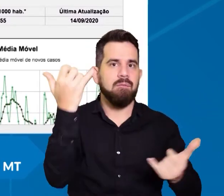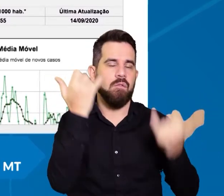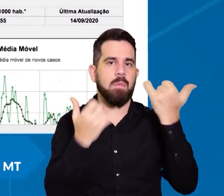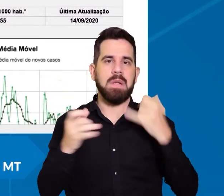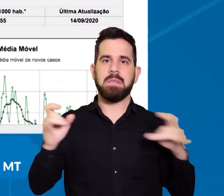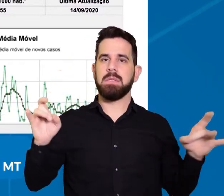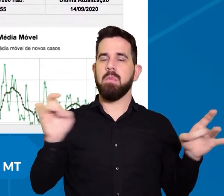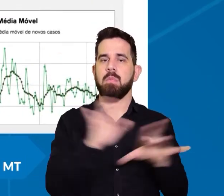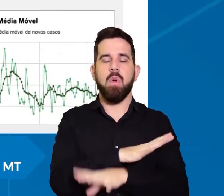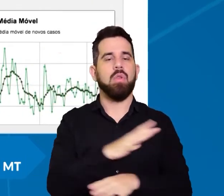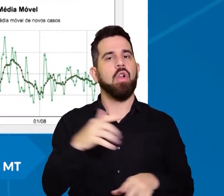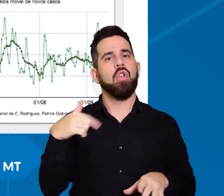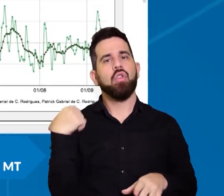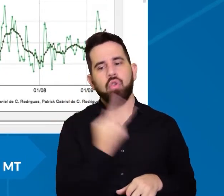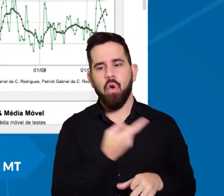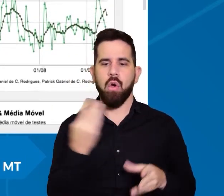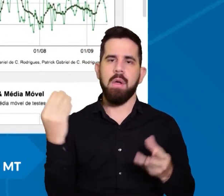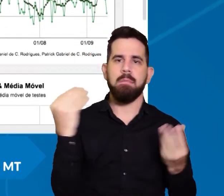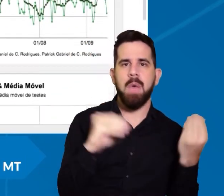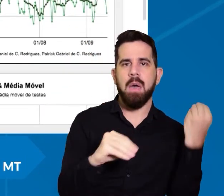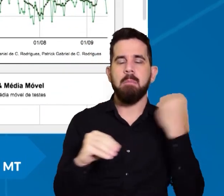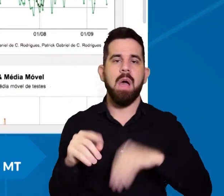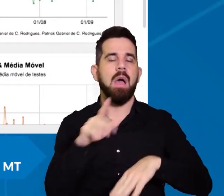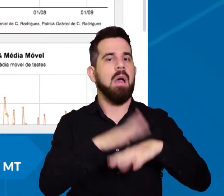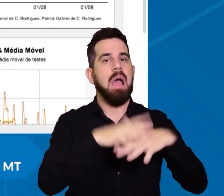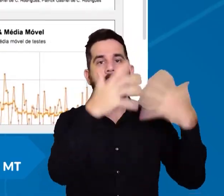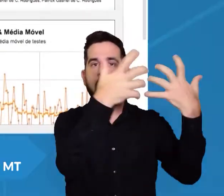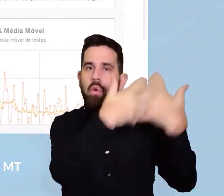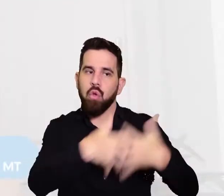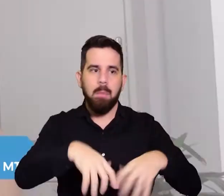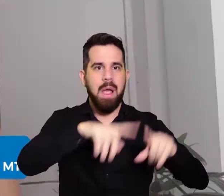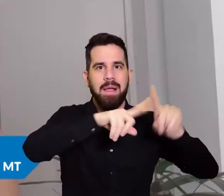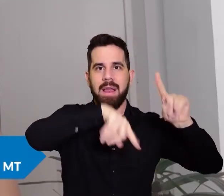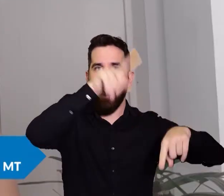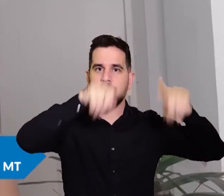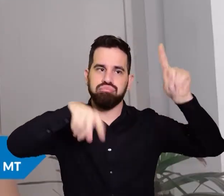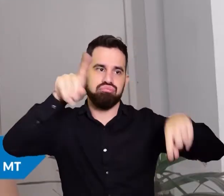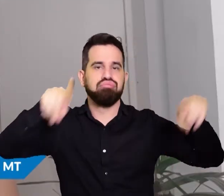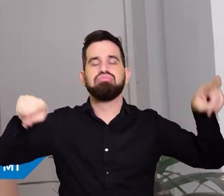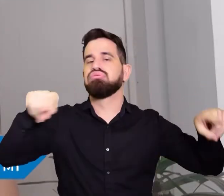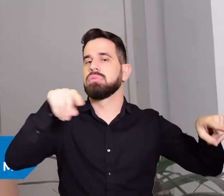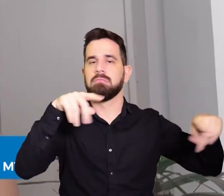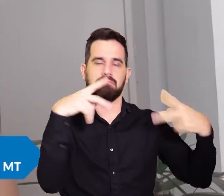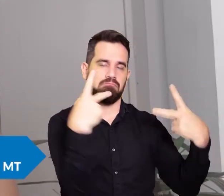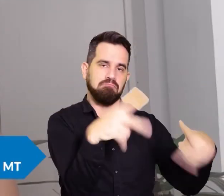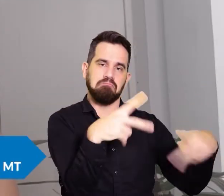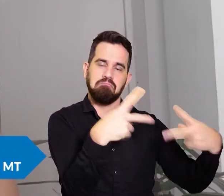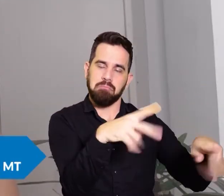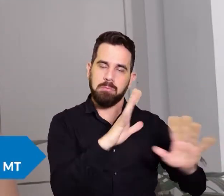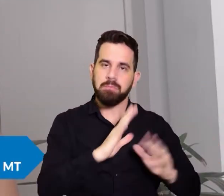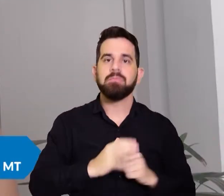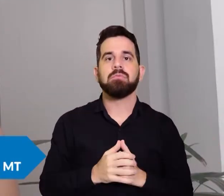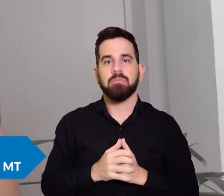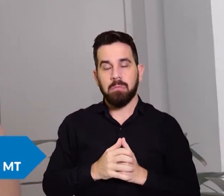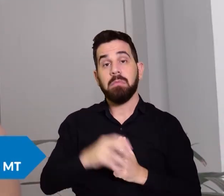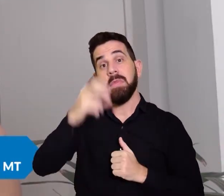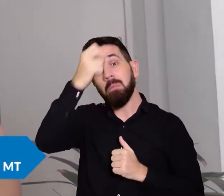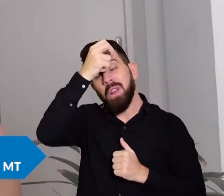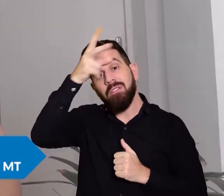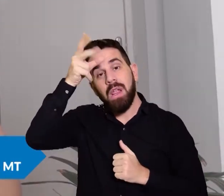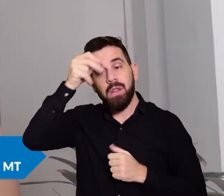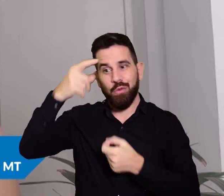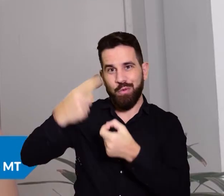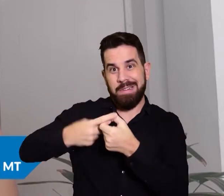A gente só atualiza aquela série e automaticamente os gráficos se atualizam. A Prefeitura de Primavera do Leste resolveu colocar os